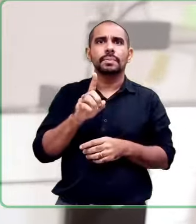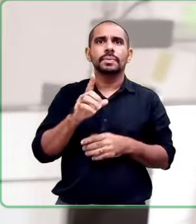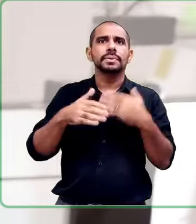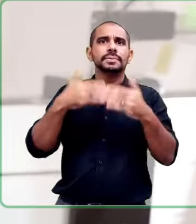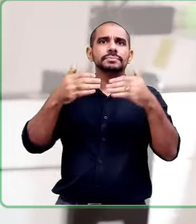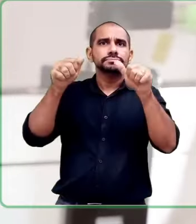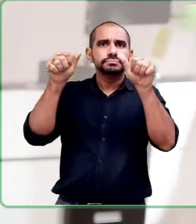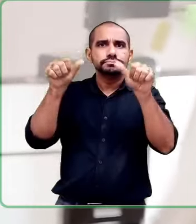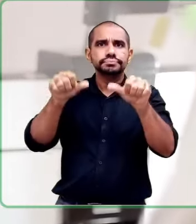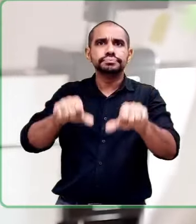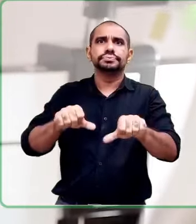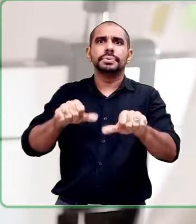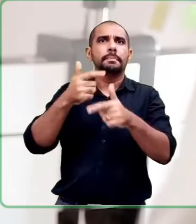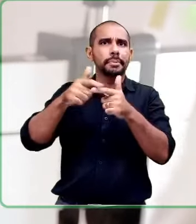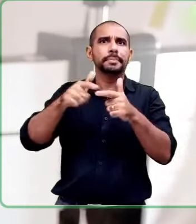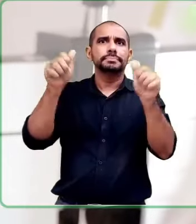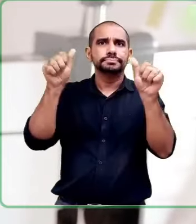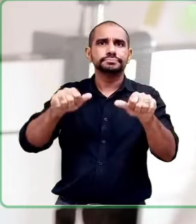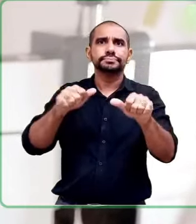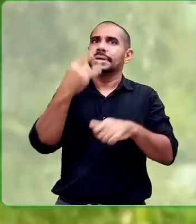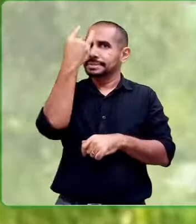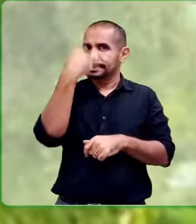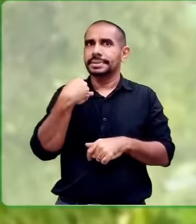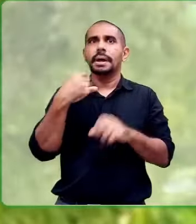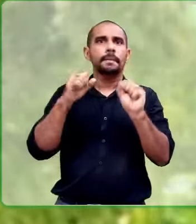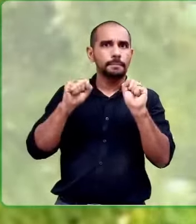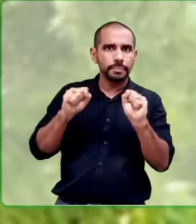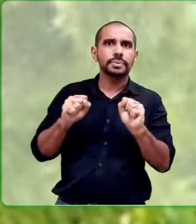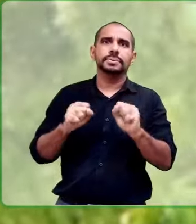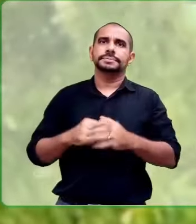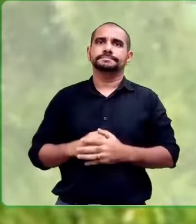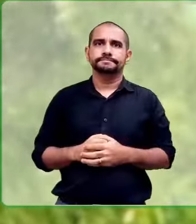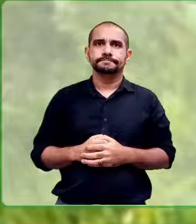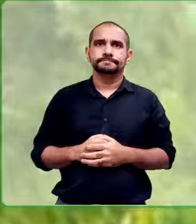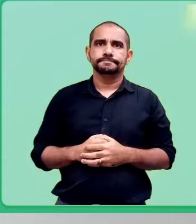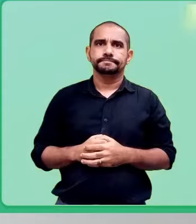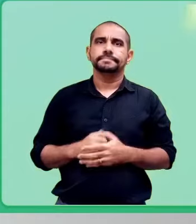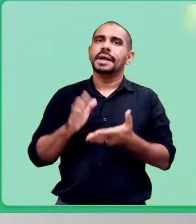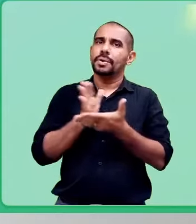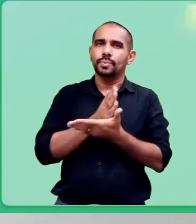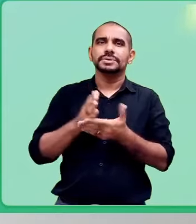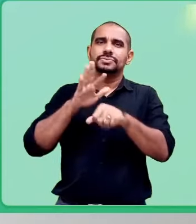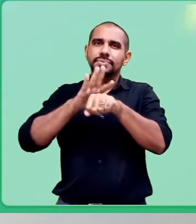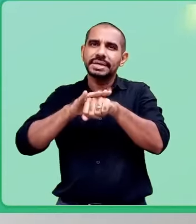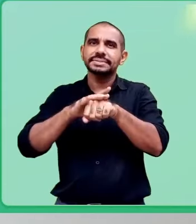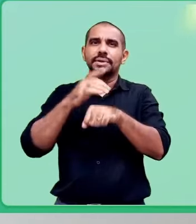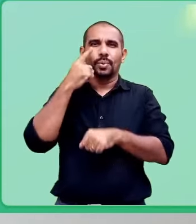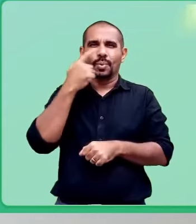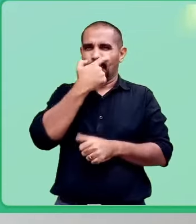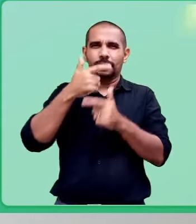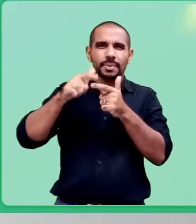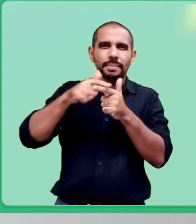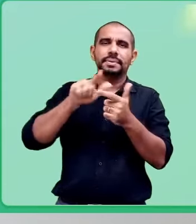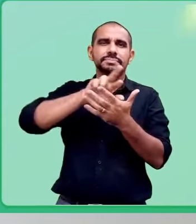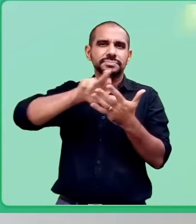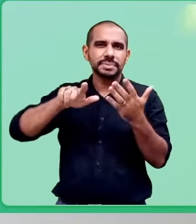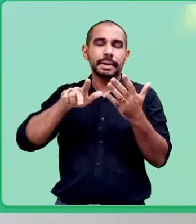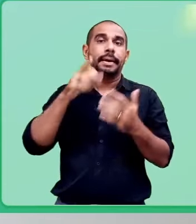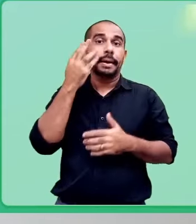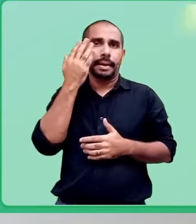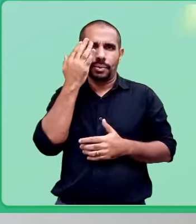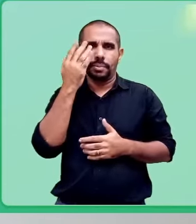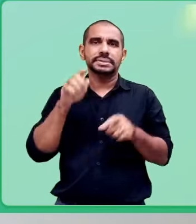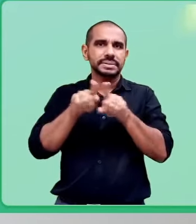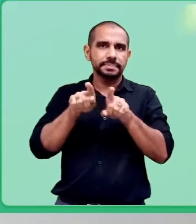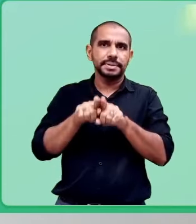precoce, o glaucoma pode comprometer a visão ou até mesmo provocar cegueira. Algumas doenças oftalmológicas, dentre elas o